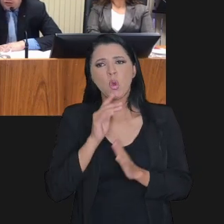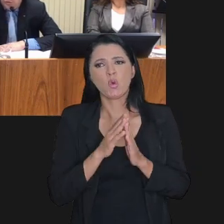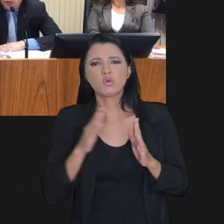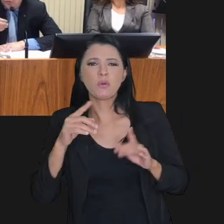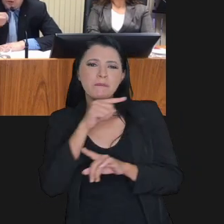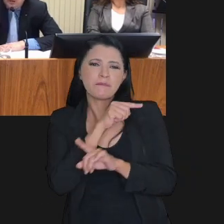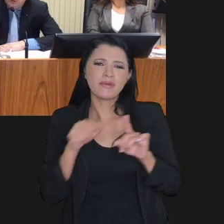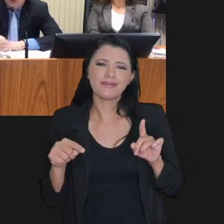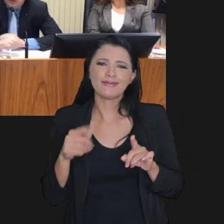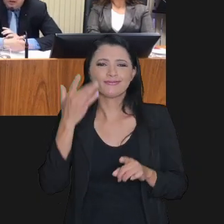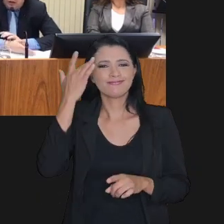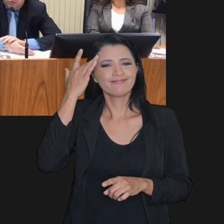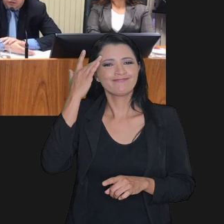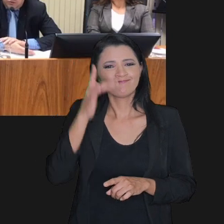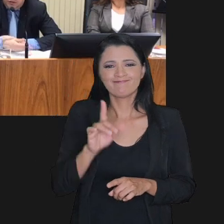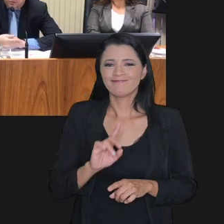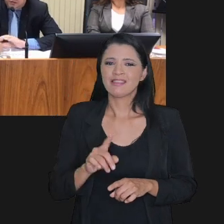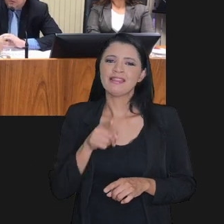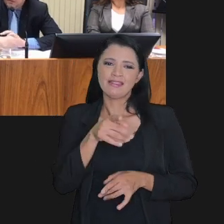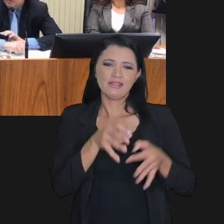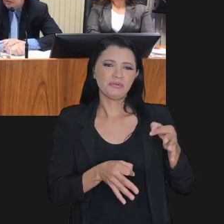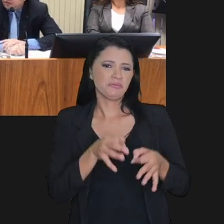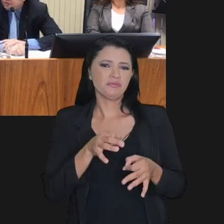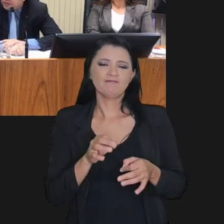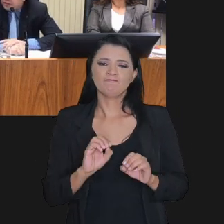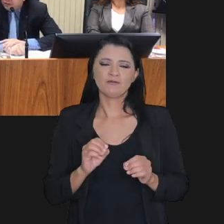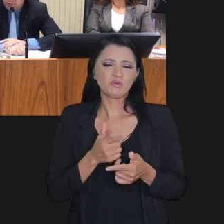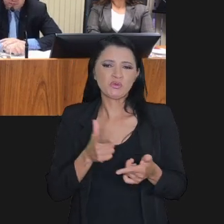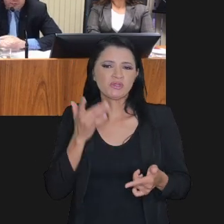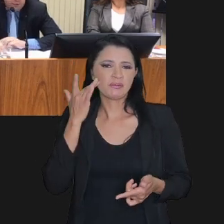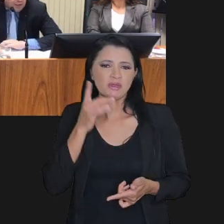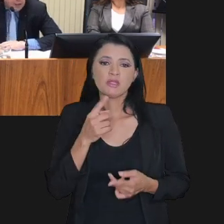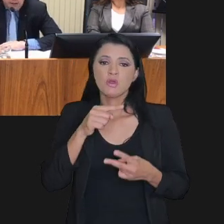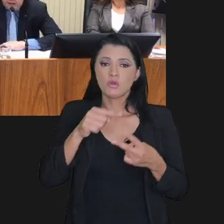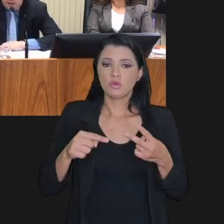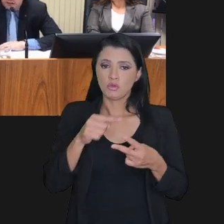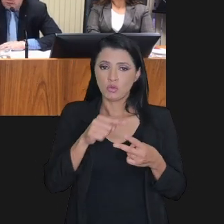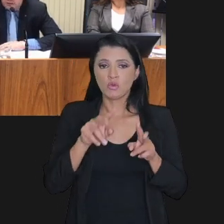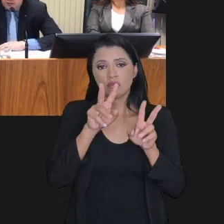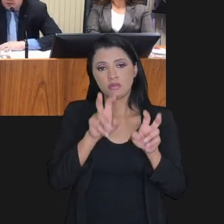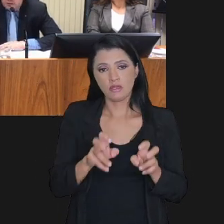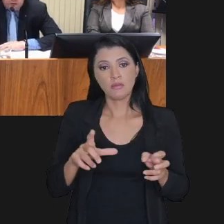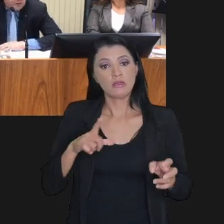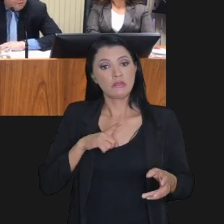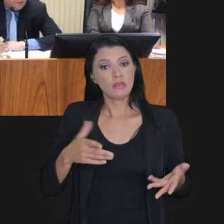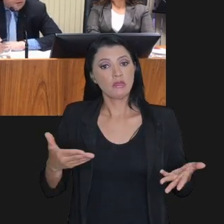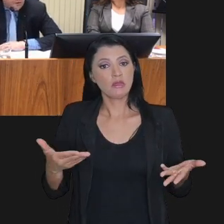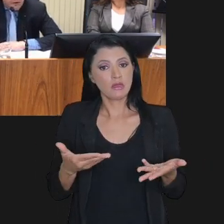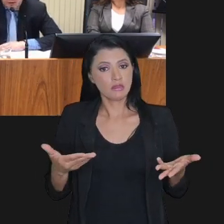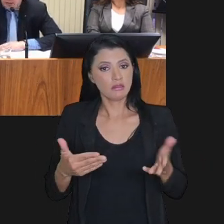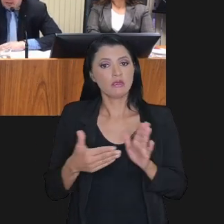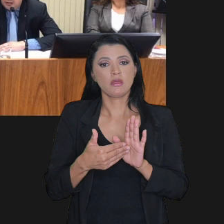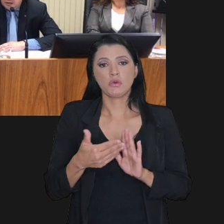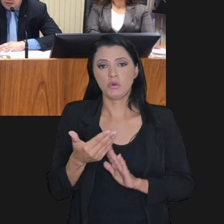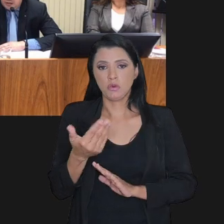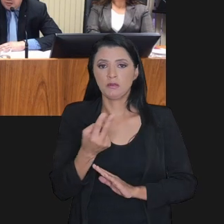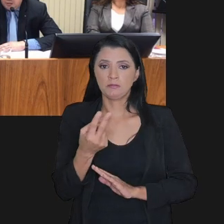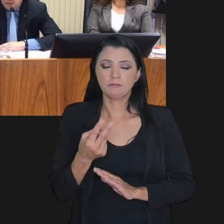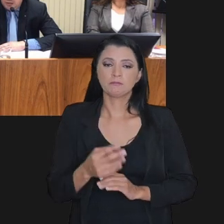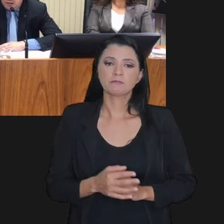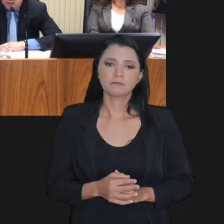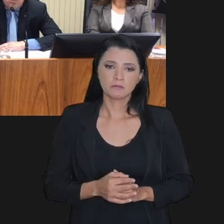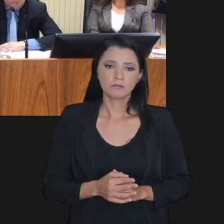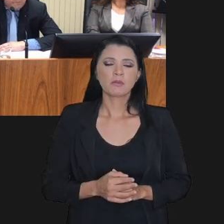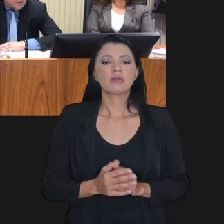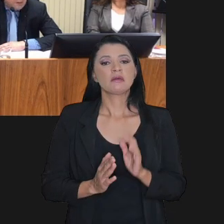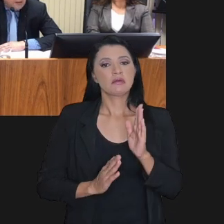até no médio prazo, nem na esfera administrativa nem na esfera judicial. Então, esses dois temas é que nós temos até agora em relação a essa segunda